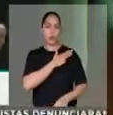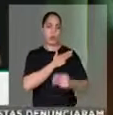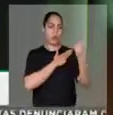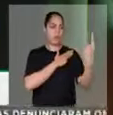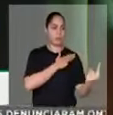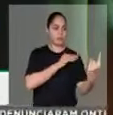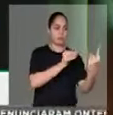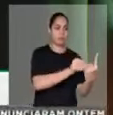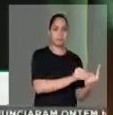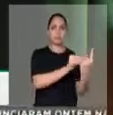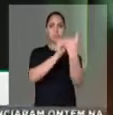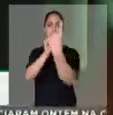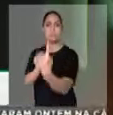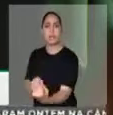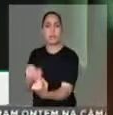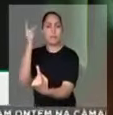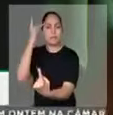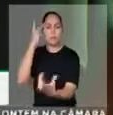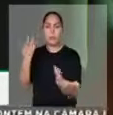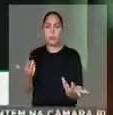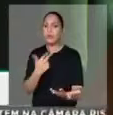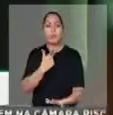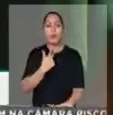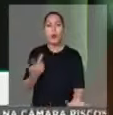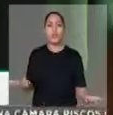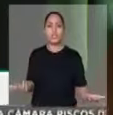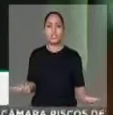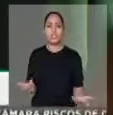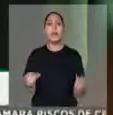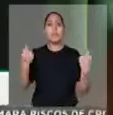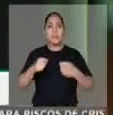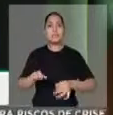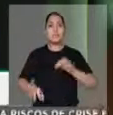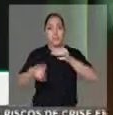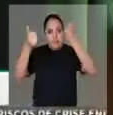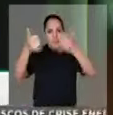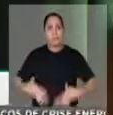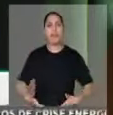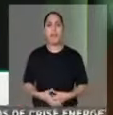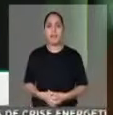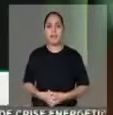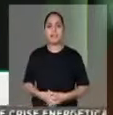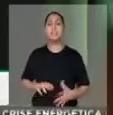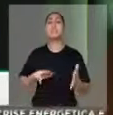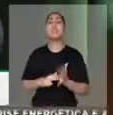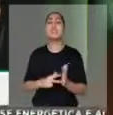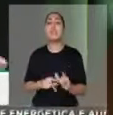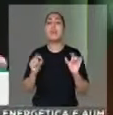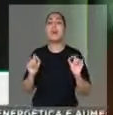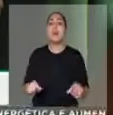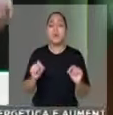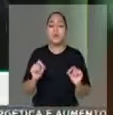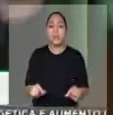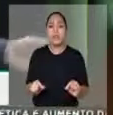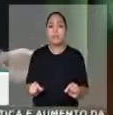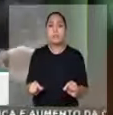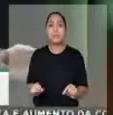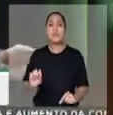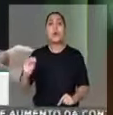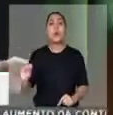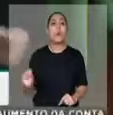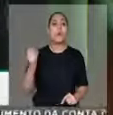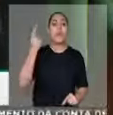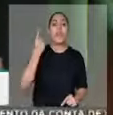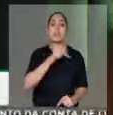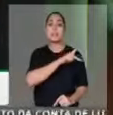Lula para São Paulo a não ser o justiçamento. E isso só reforça a ideia do quanto o ex-presidente